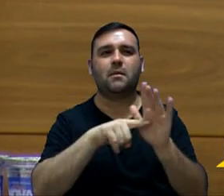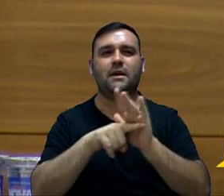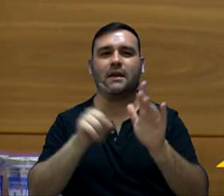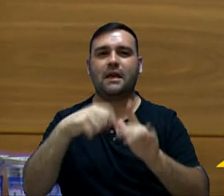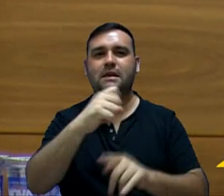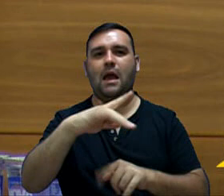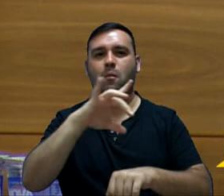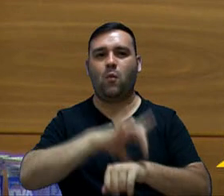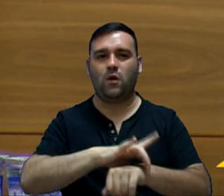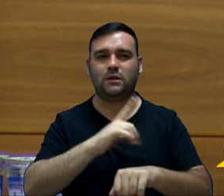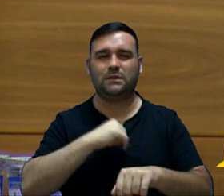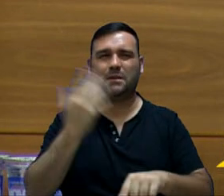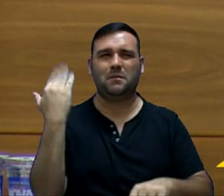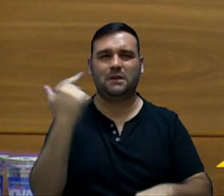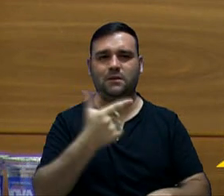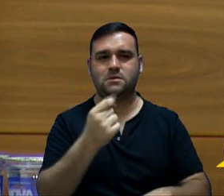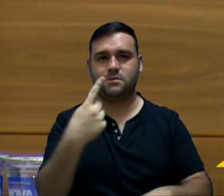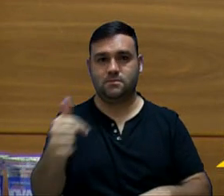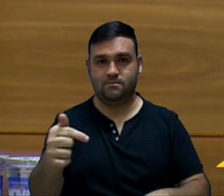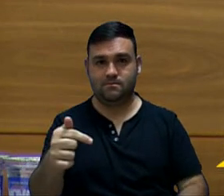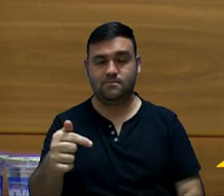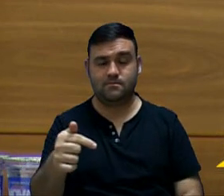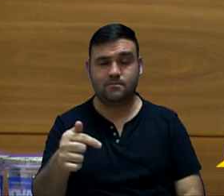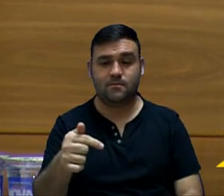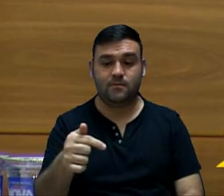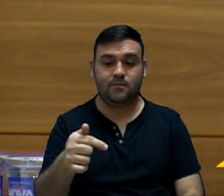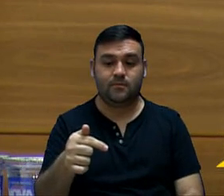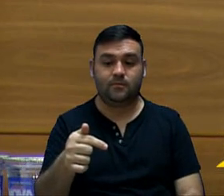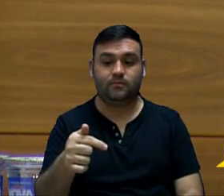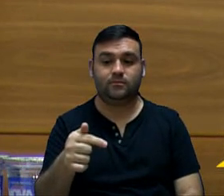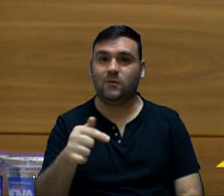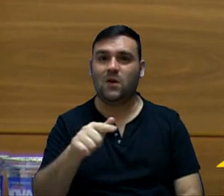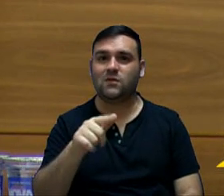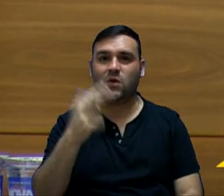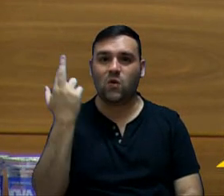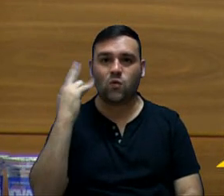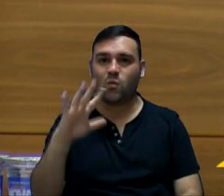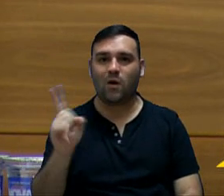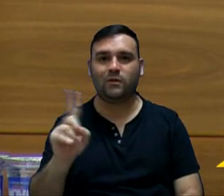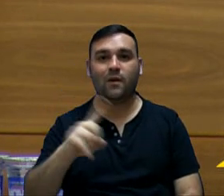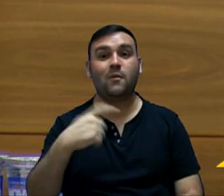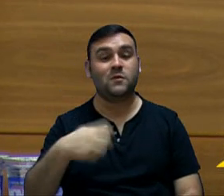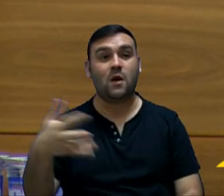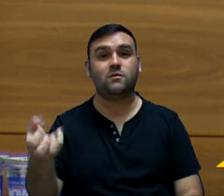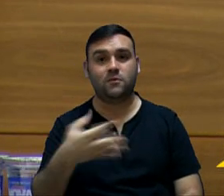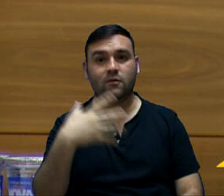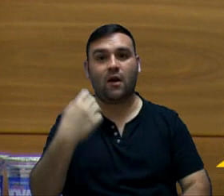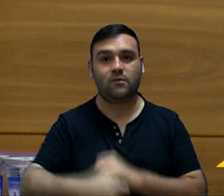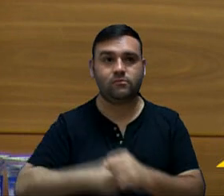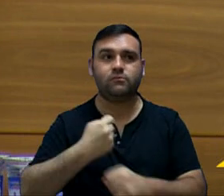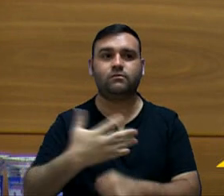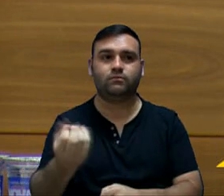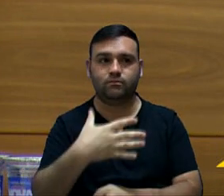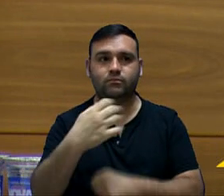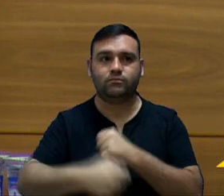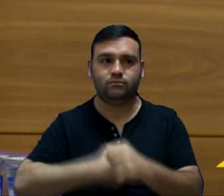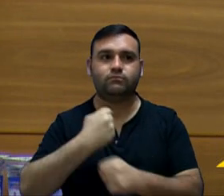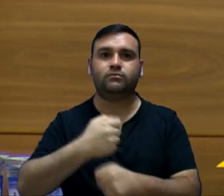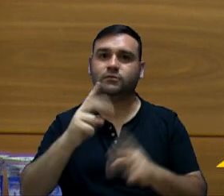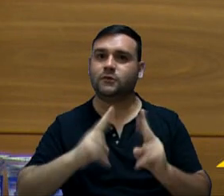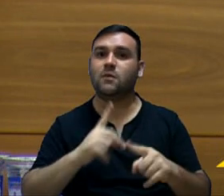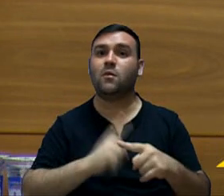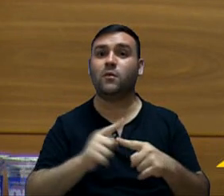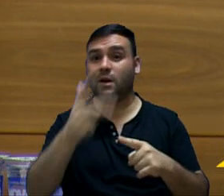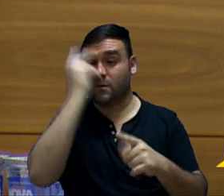caso dos aposentados, se eu não me engano, foi em 2017. E isso não é comum, você tem que atualizar isso, porque, senão, você tem pessoas